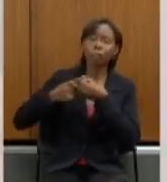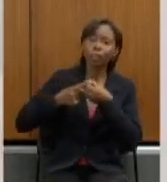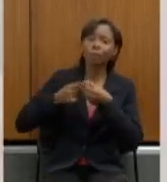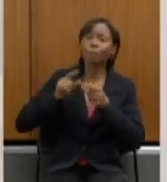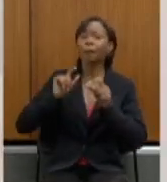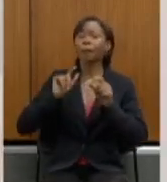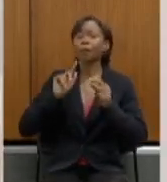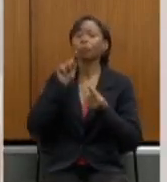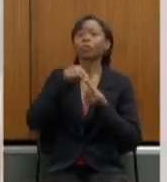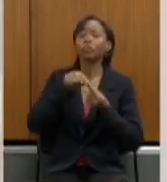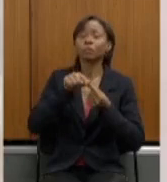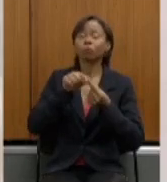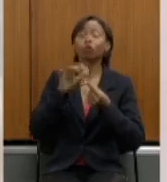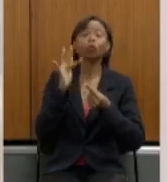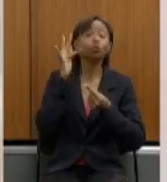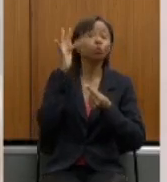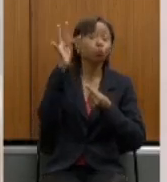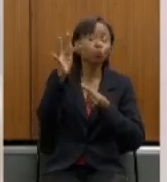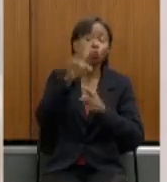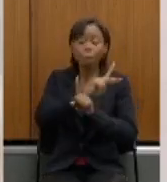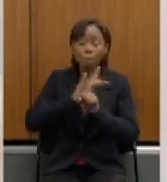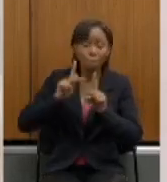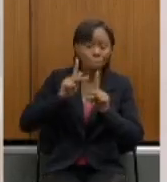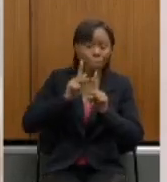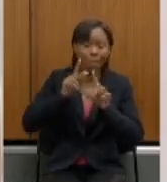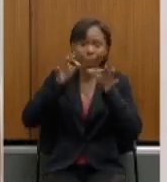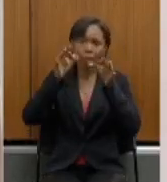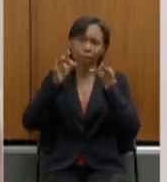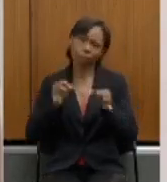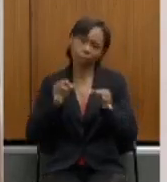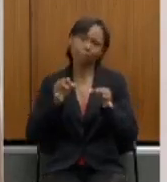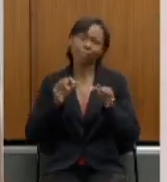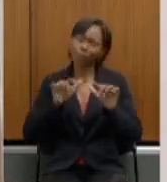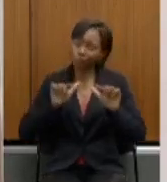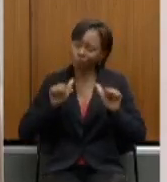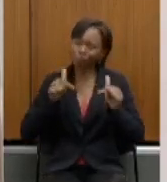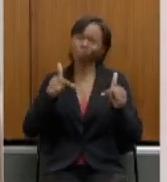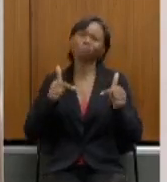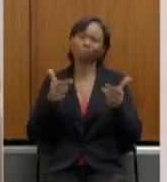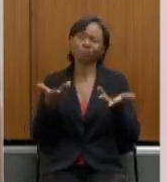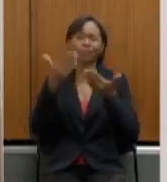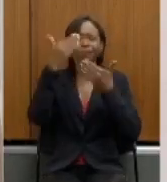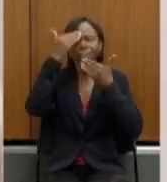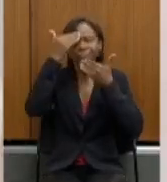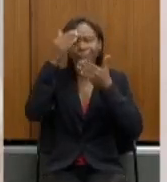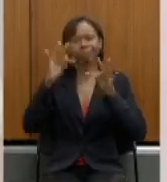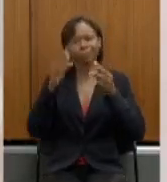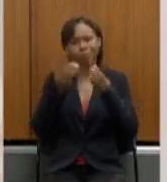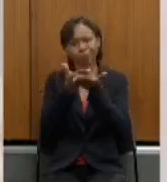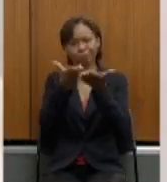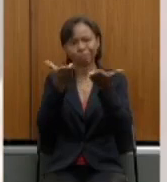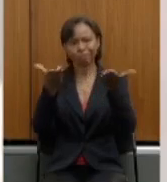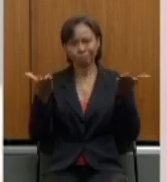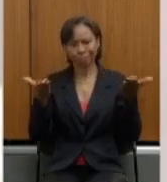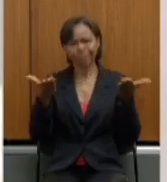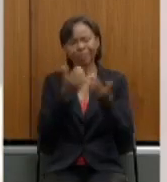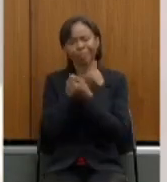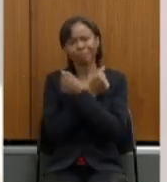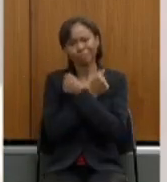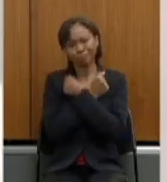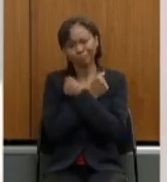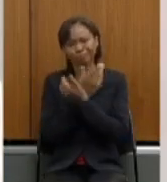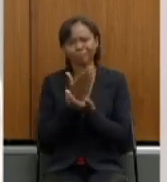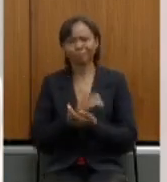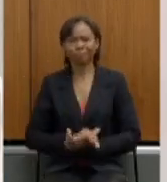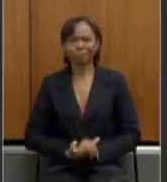esse é o nosso desafio. Muito obrigado, agradeço a todos, um abraço.